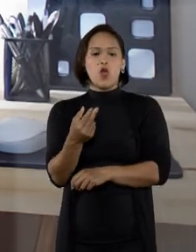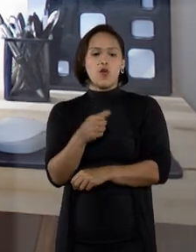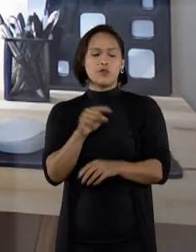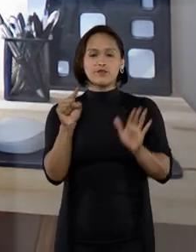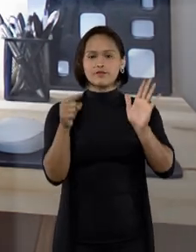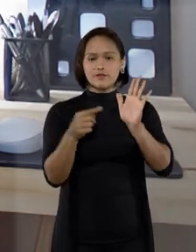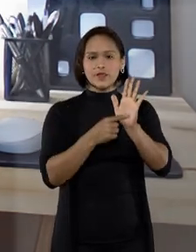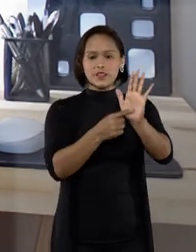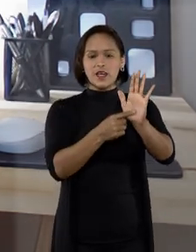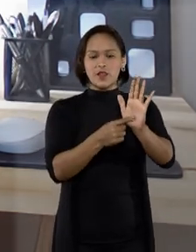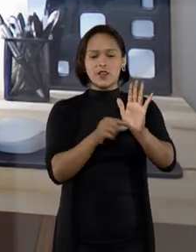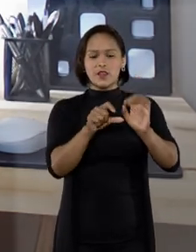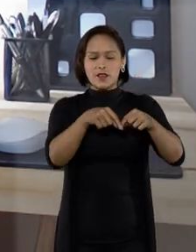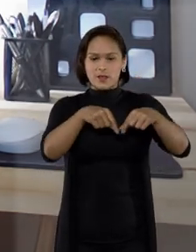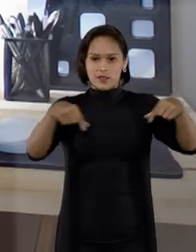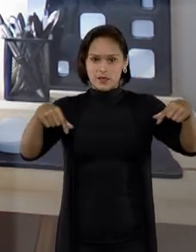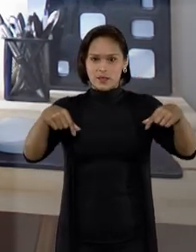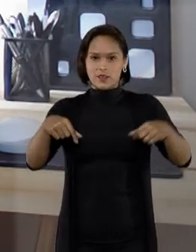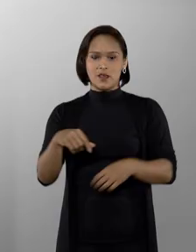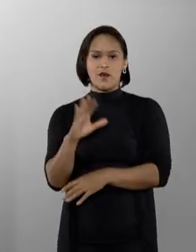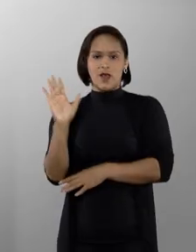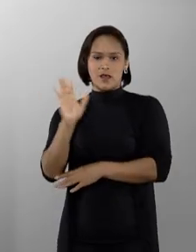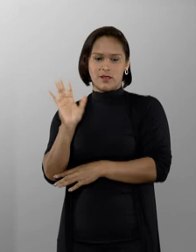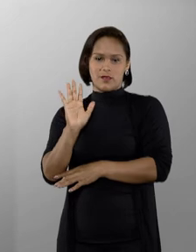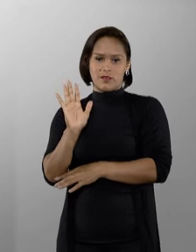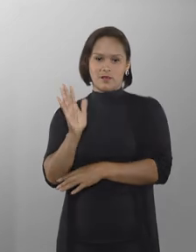link aí na descrição. Até a próxima!